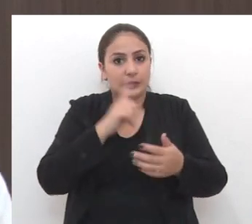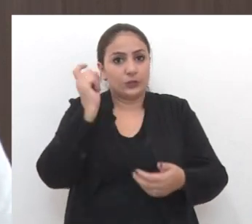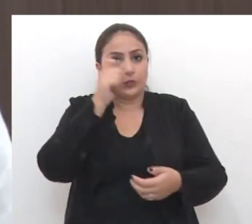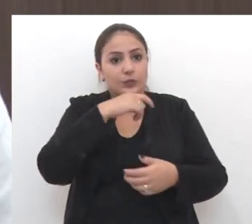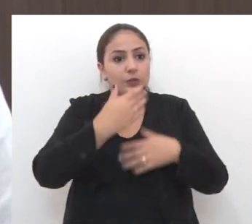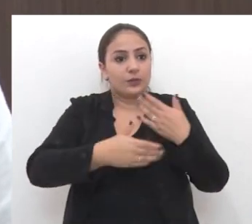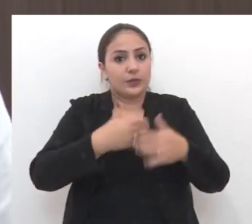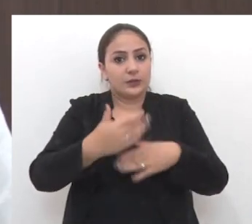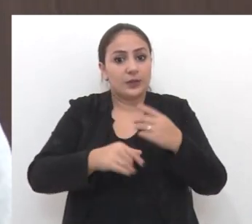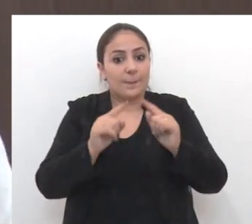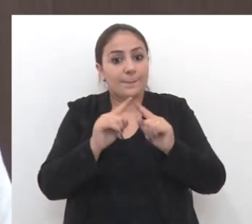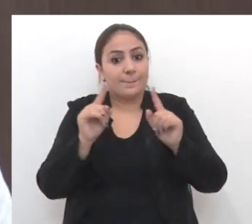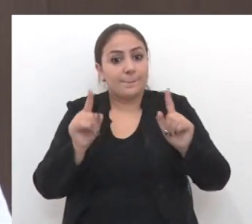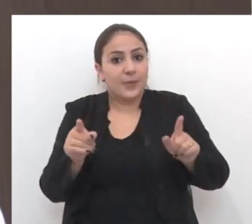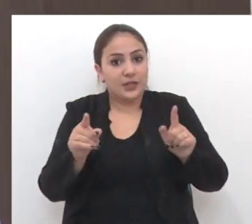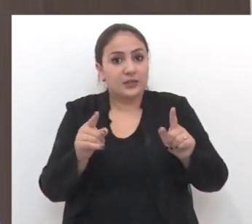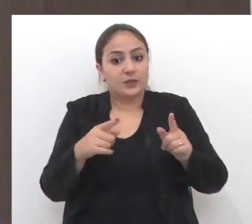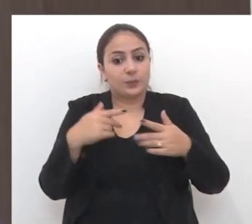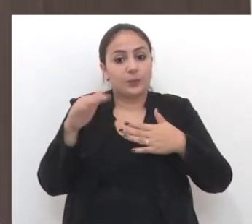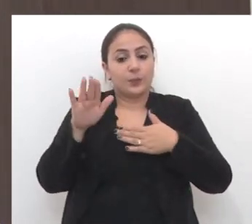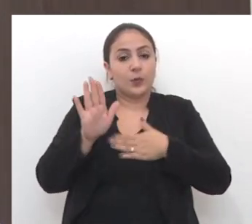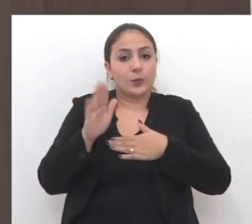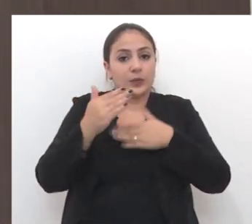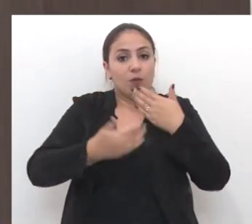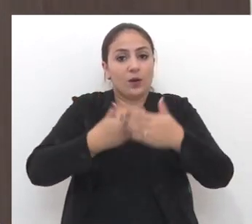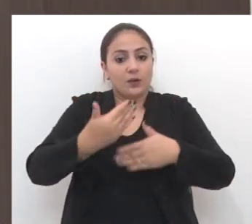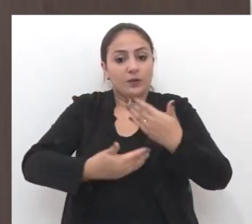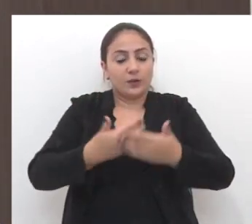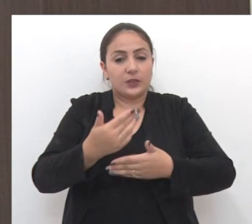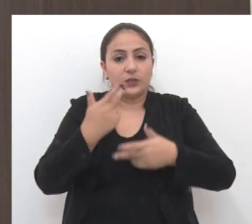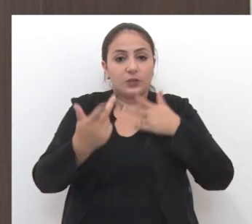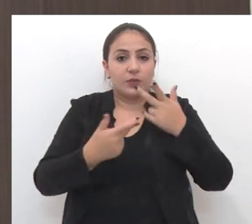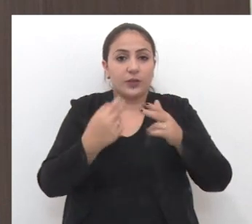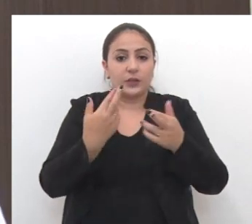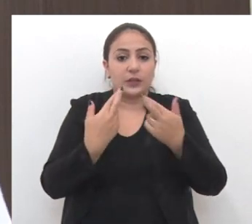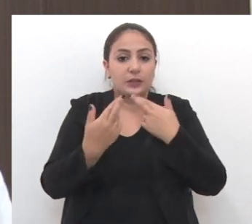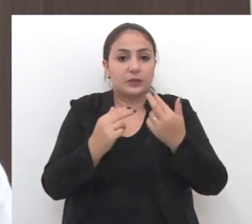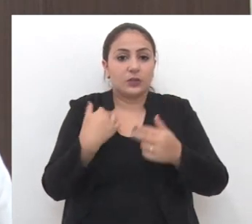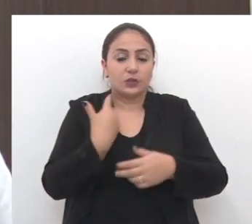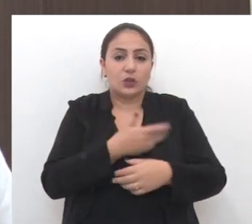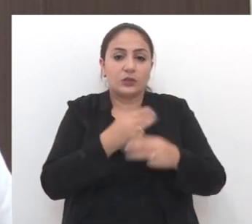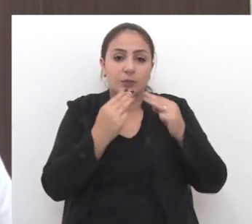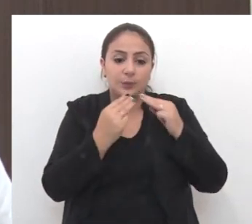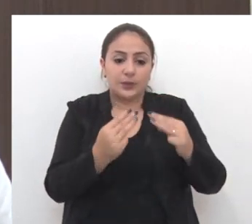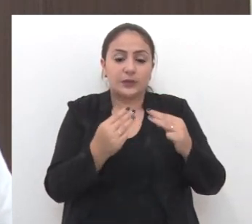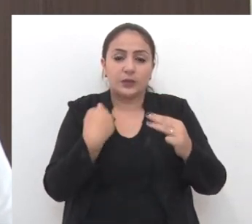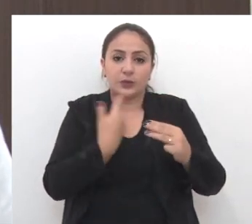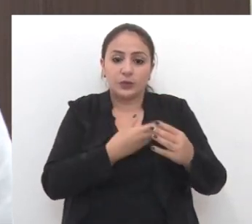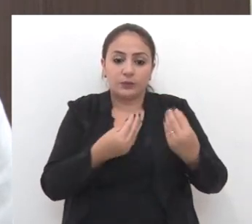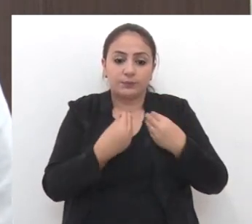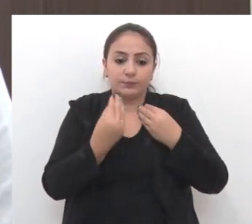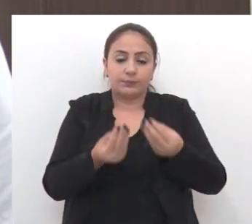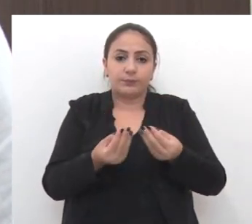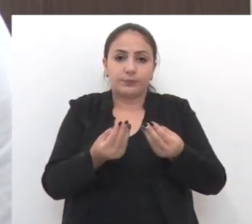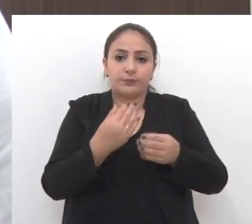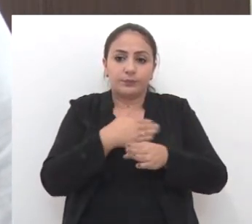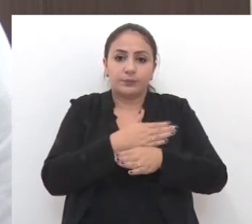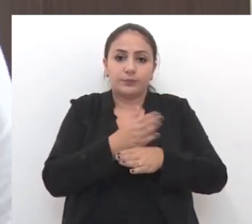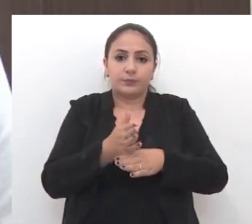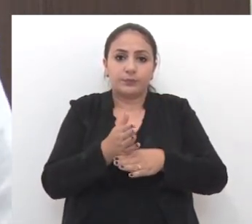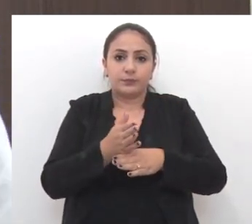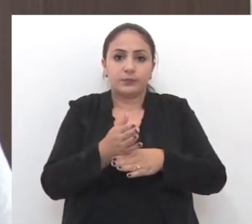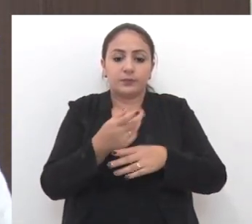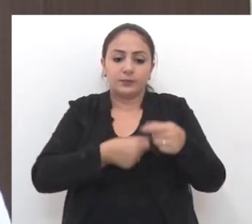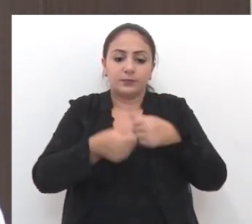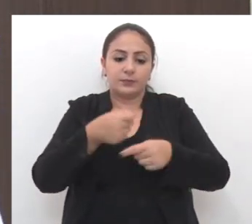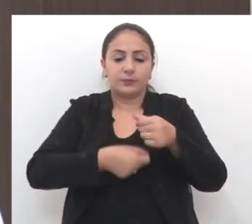complicado ele avançar nesse sentido, porém, nos prometeu o avanço, no que diz respeito a algumas das nossas metas que nós entregamos ao longo